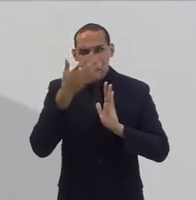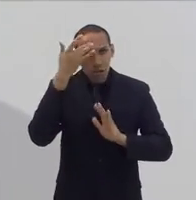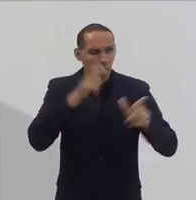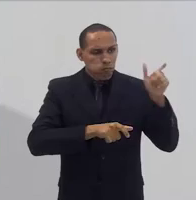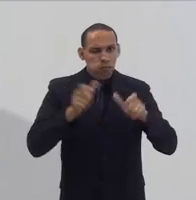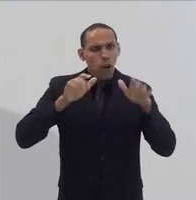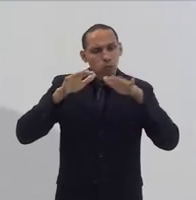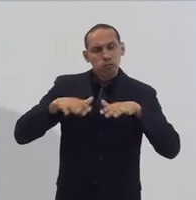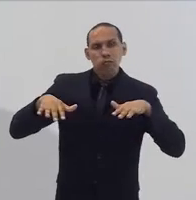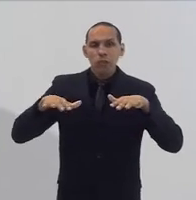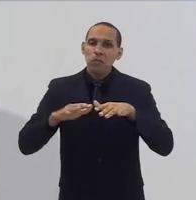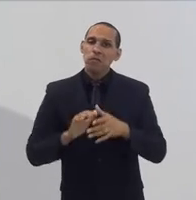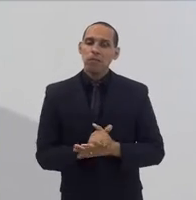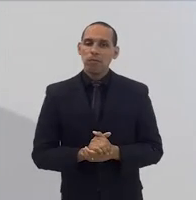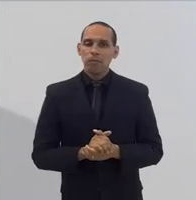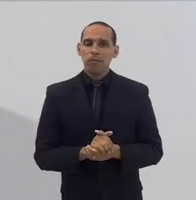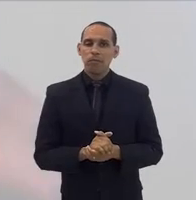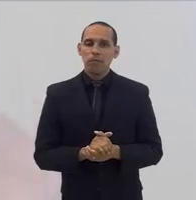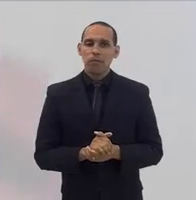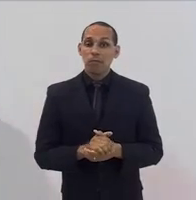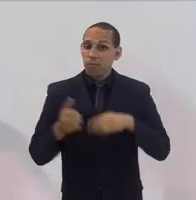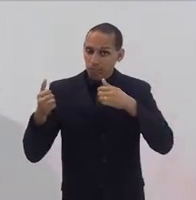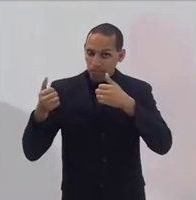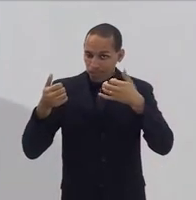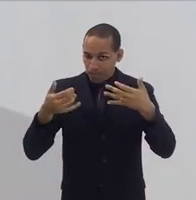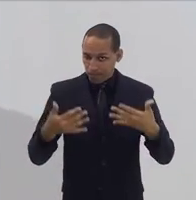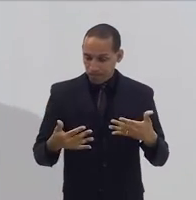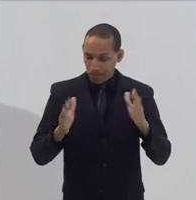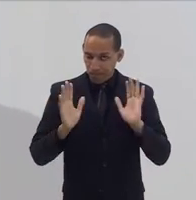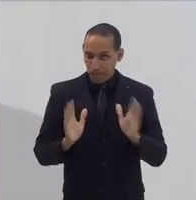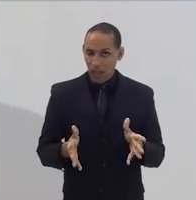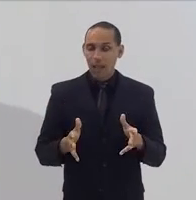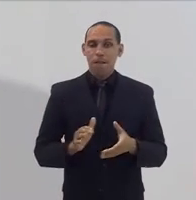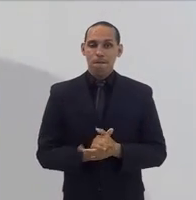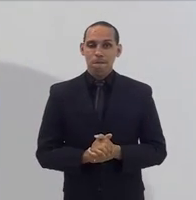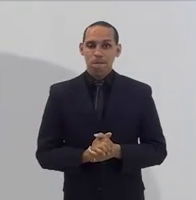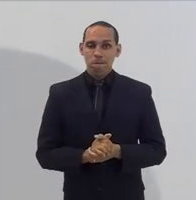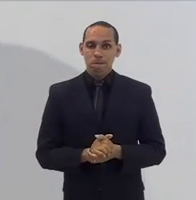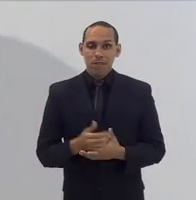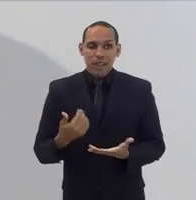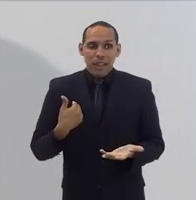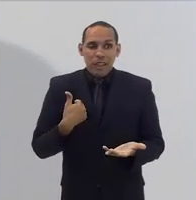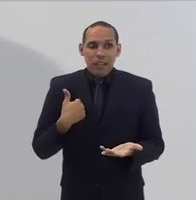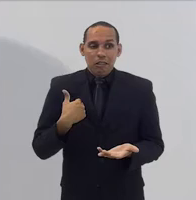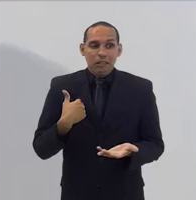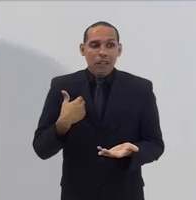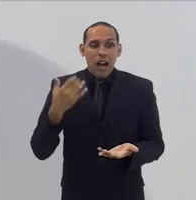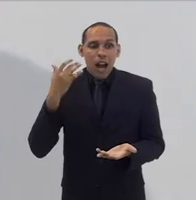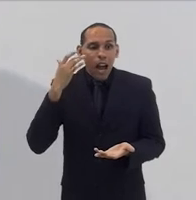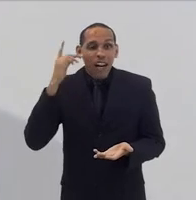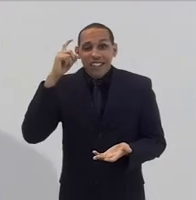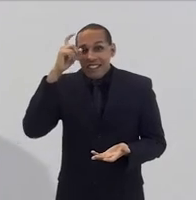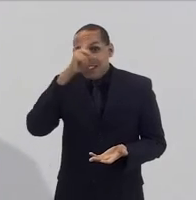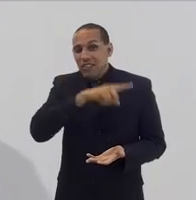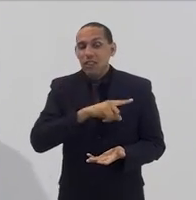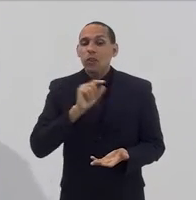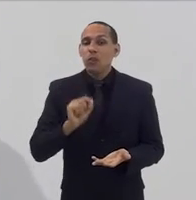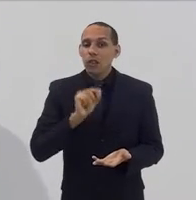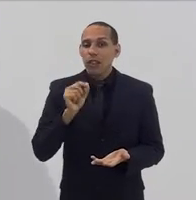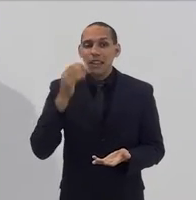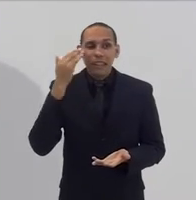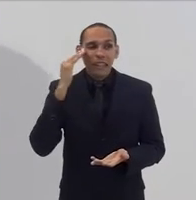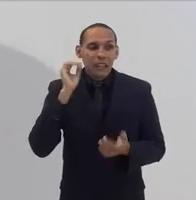para todas as pessoas. Uma vez isso explicado, eu tenho dificuldade de entender, porque as pessoas